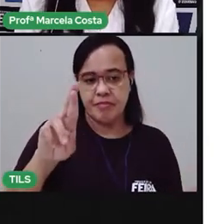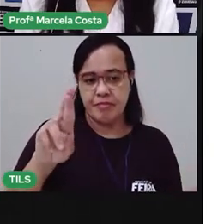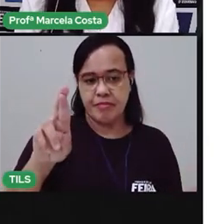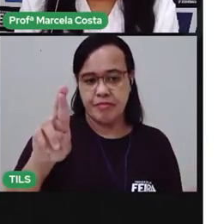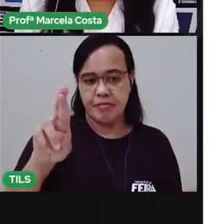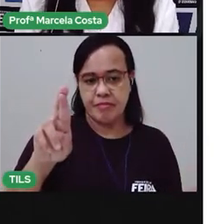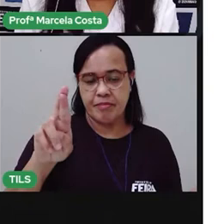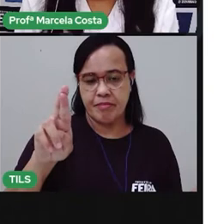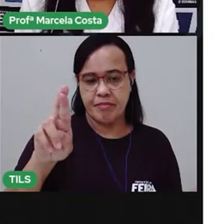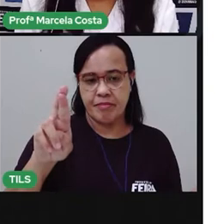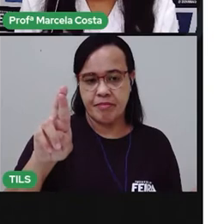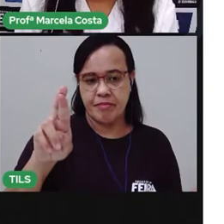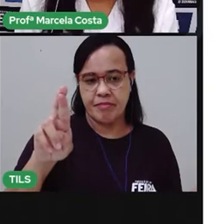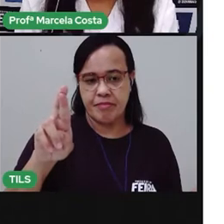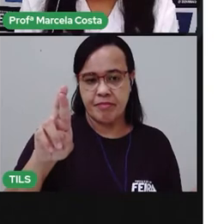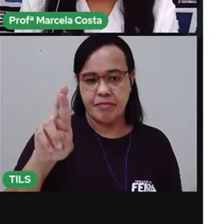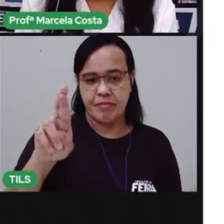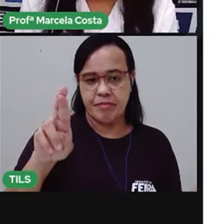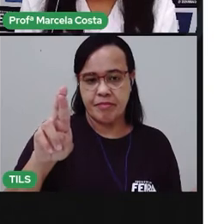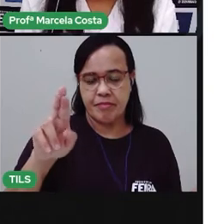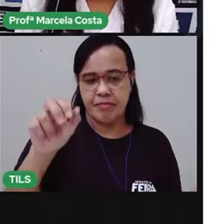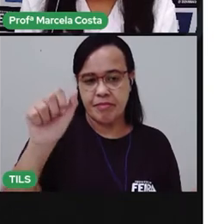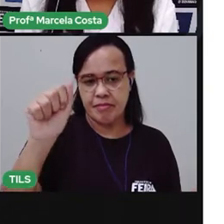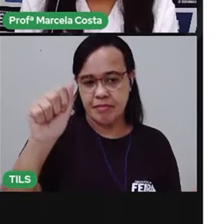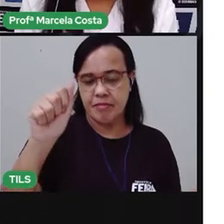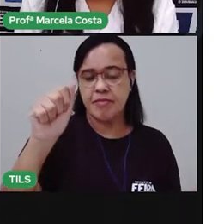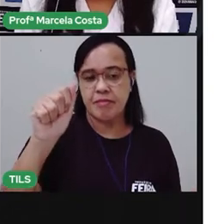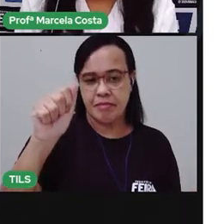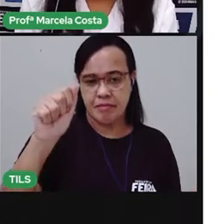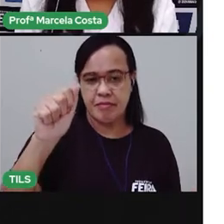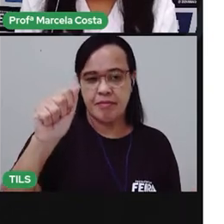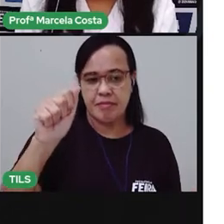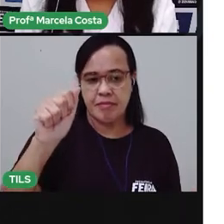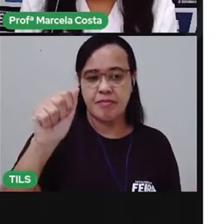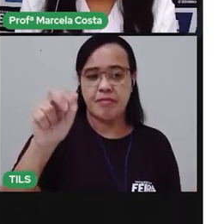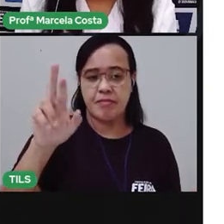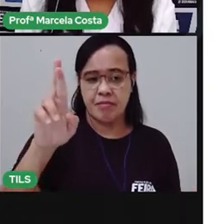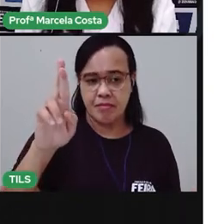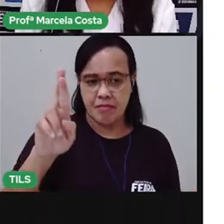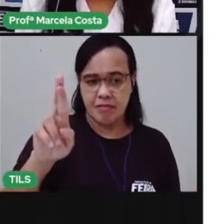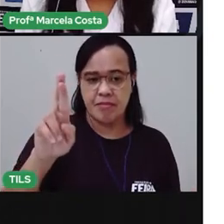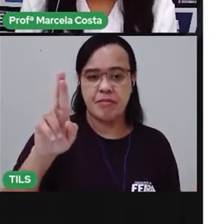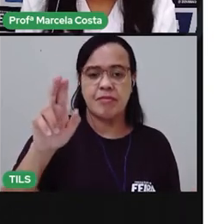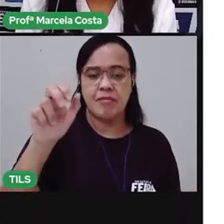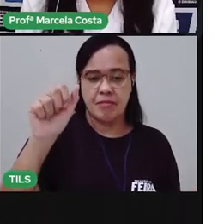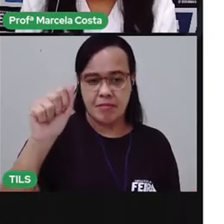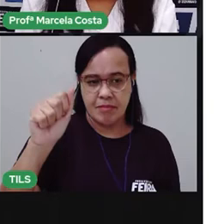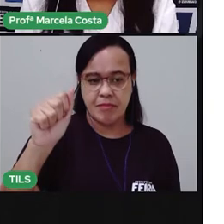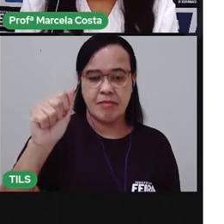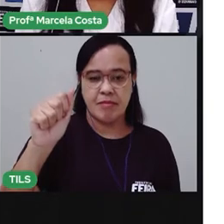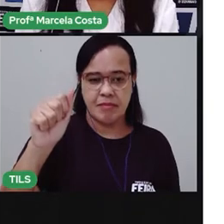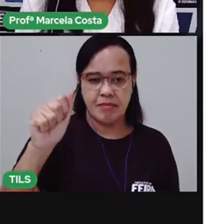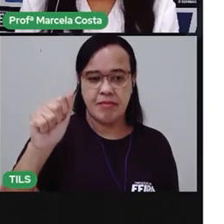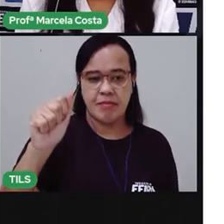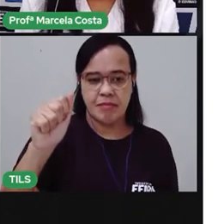Olha a letra re e a letra a. Juntas elas estão fazendo rá.